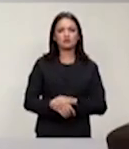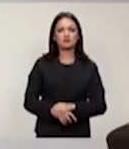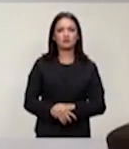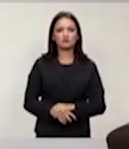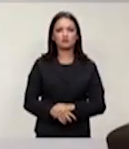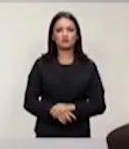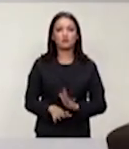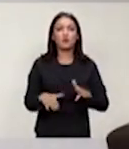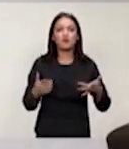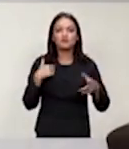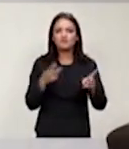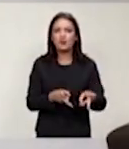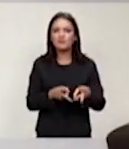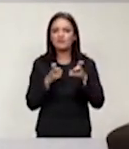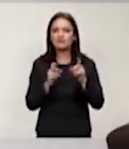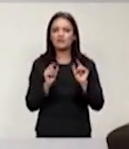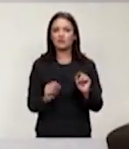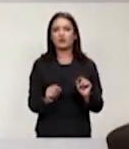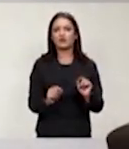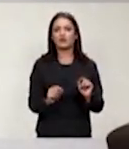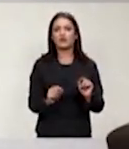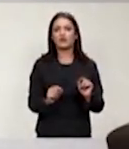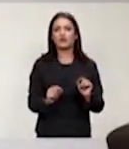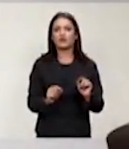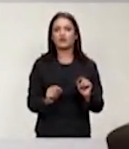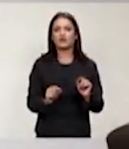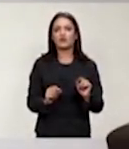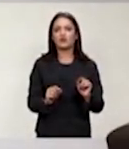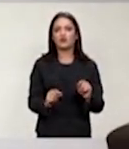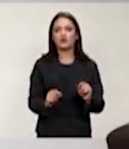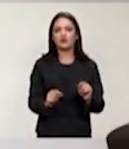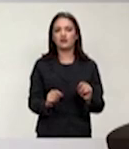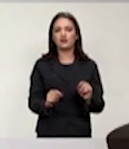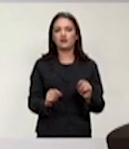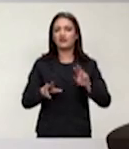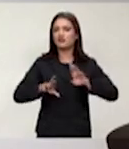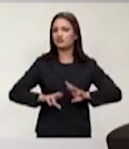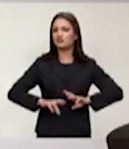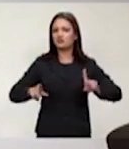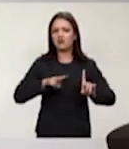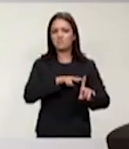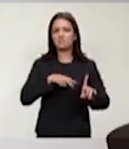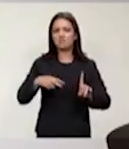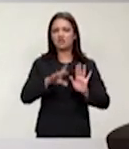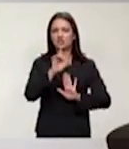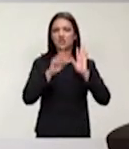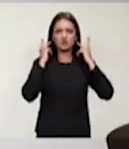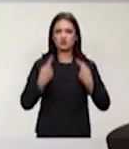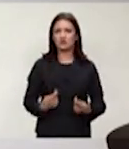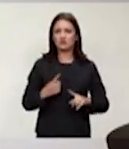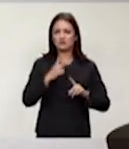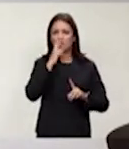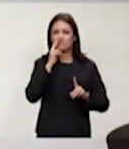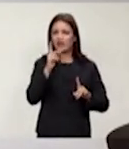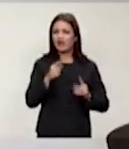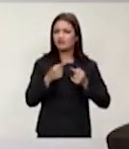percebo que ele se distancia da perspectiva dos direitos humanos. Nada traz